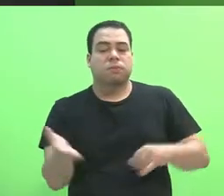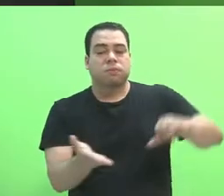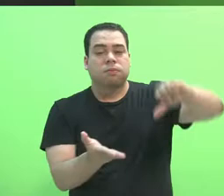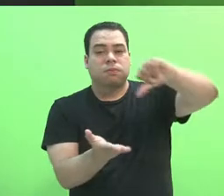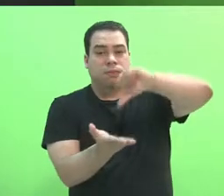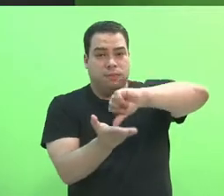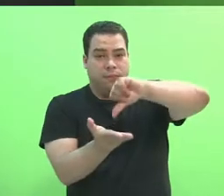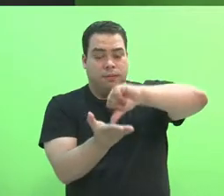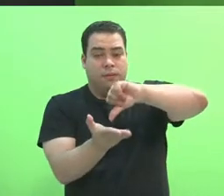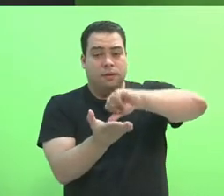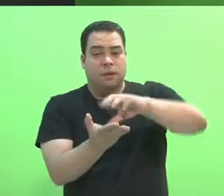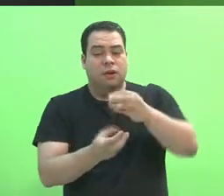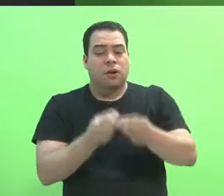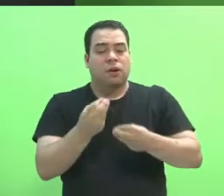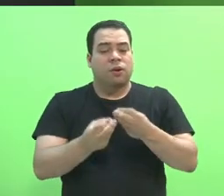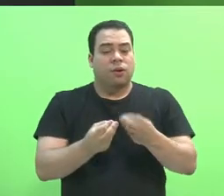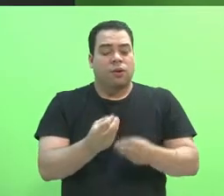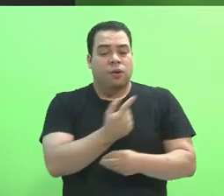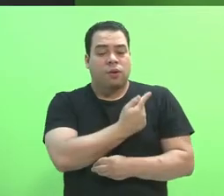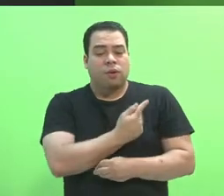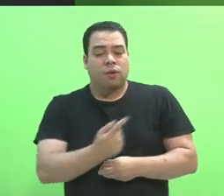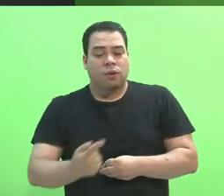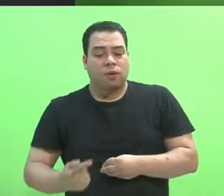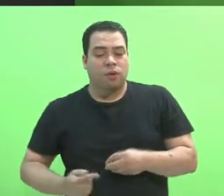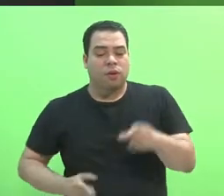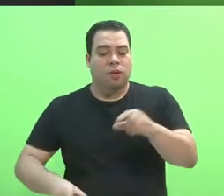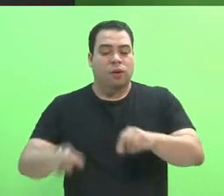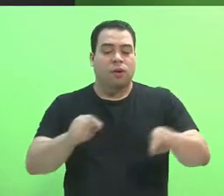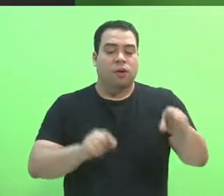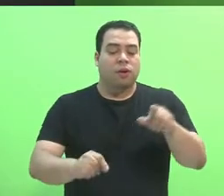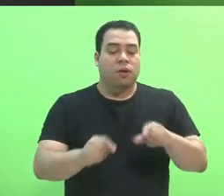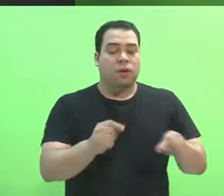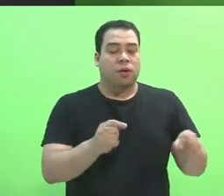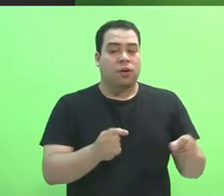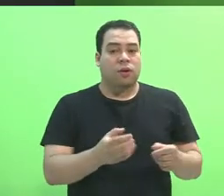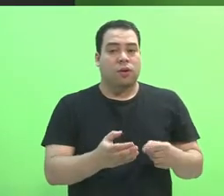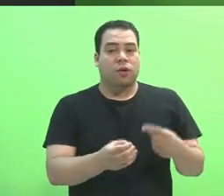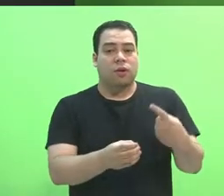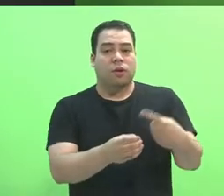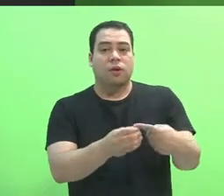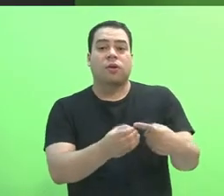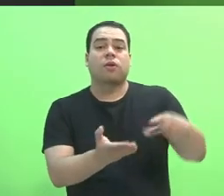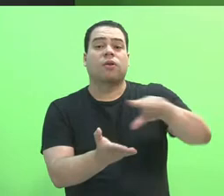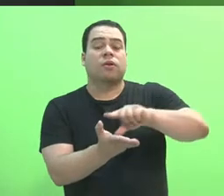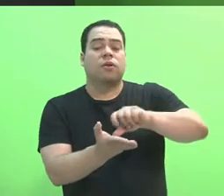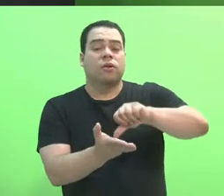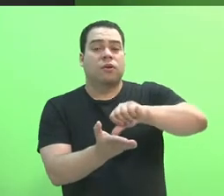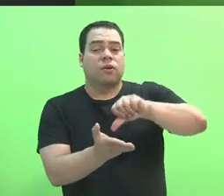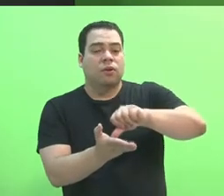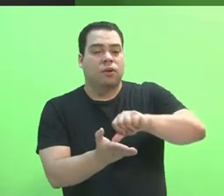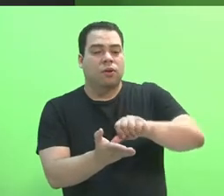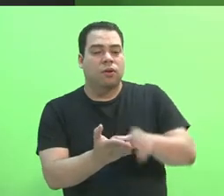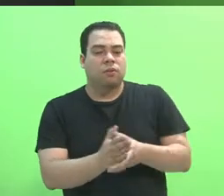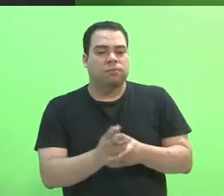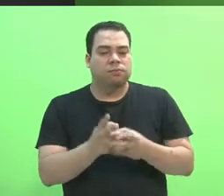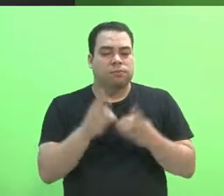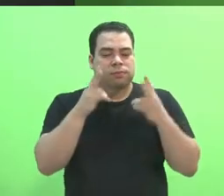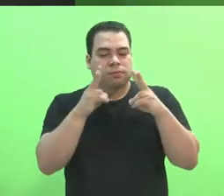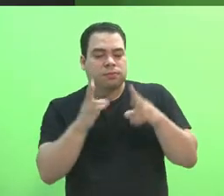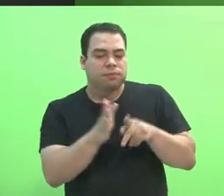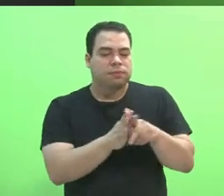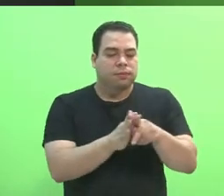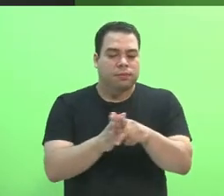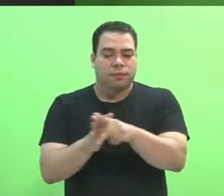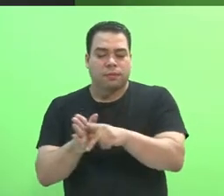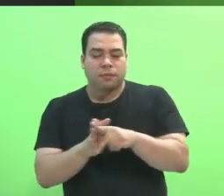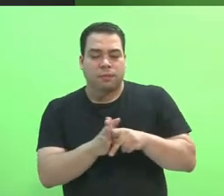polo, o governo estabeleceu como critérios a distribuição territorial e equilibrada das novas unidades, a cobertura do maior número